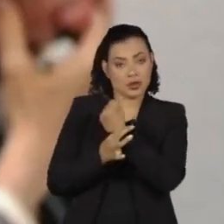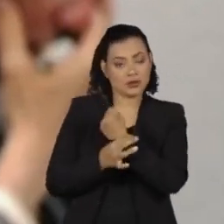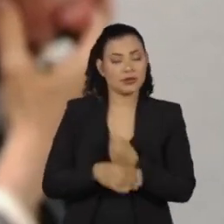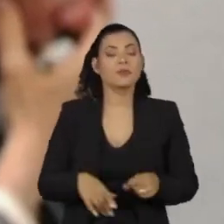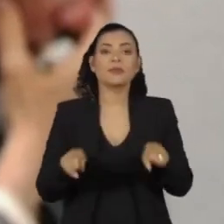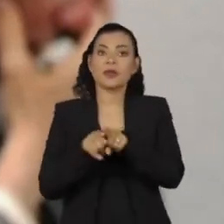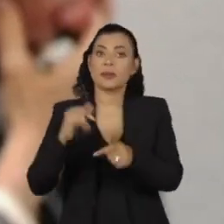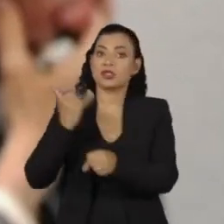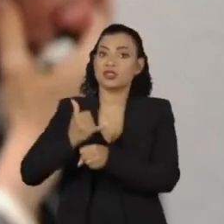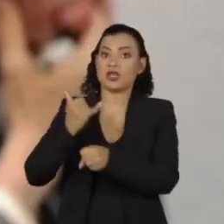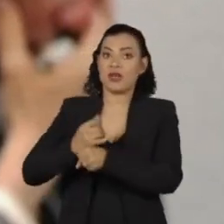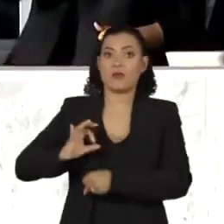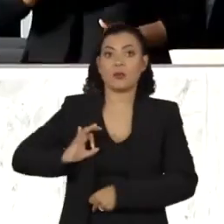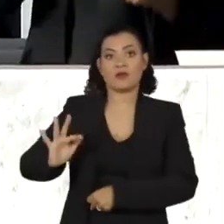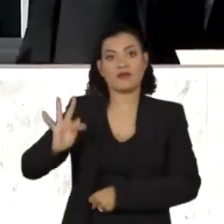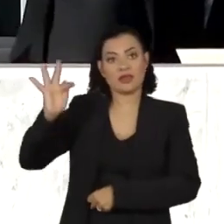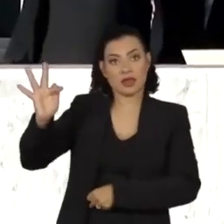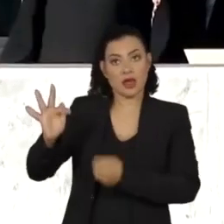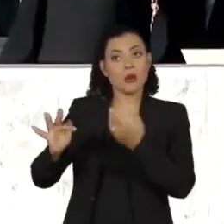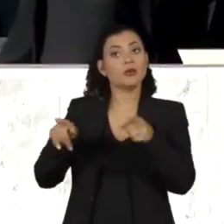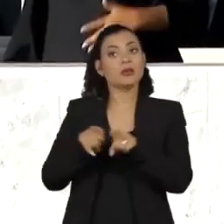Segurança e chefe da Polícia Federal nos mandatos anteriores.